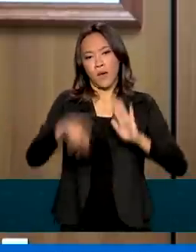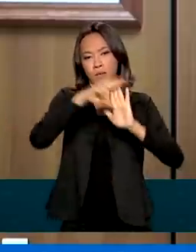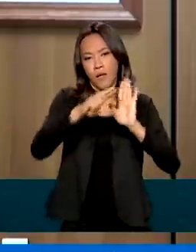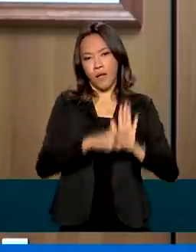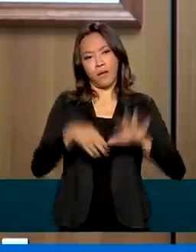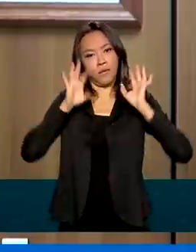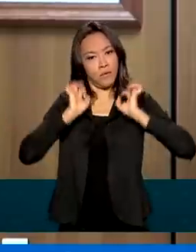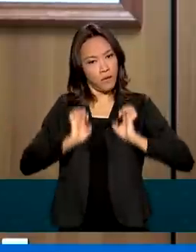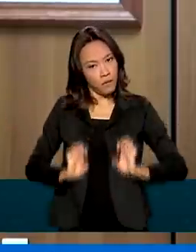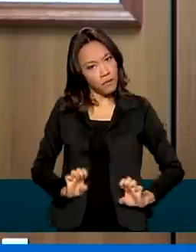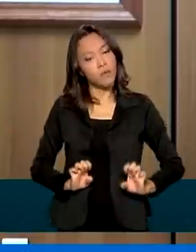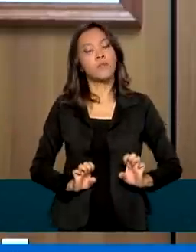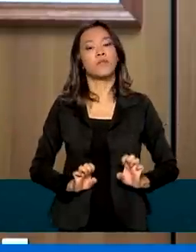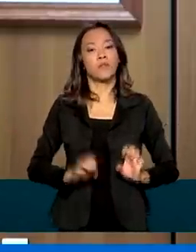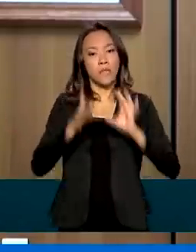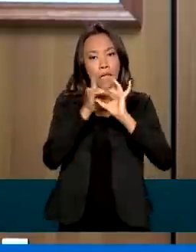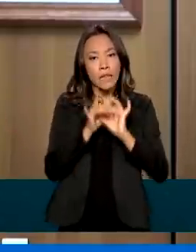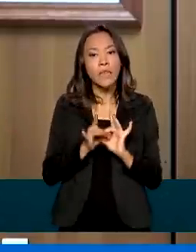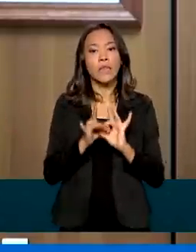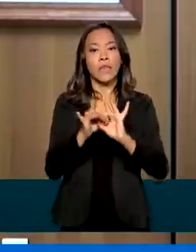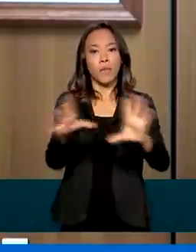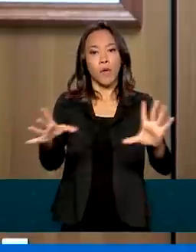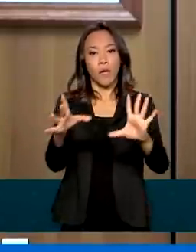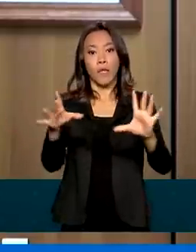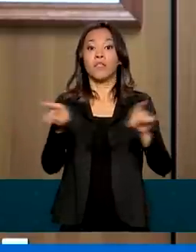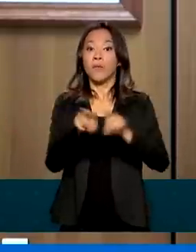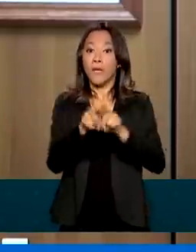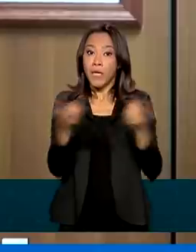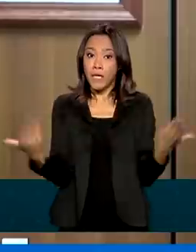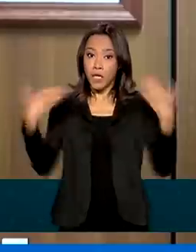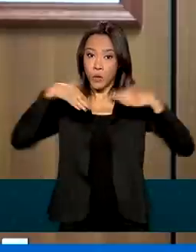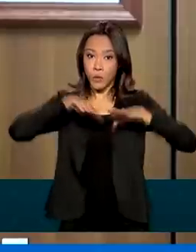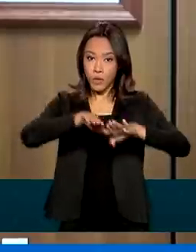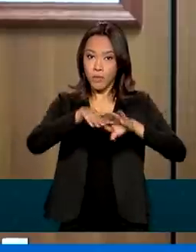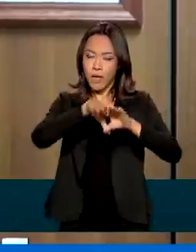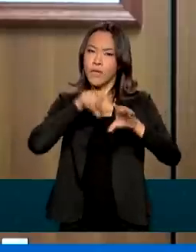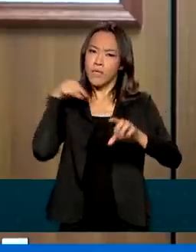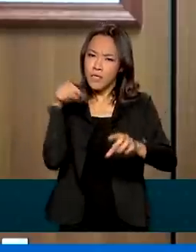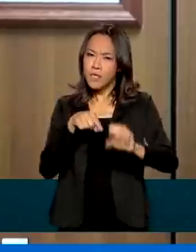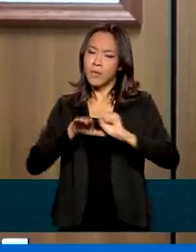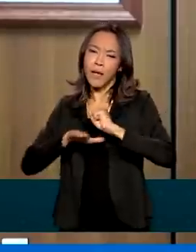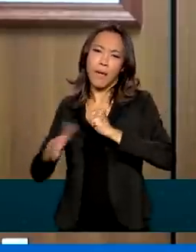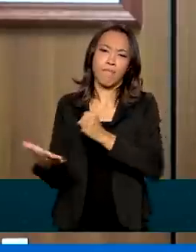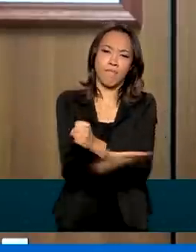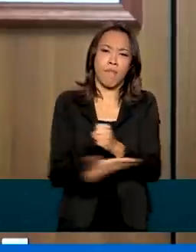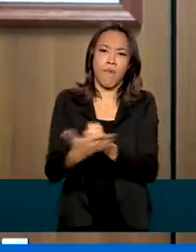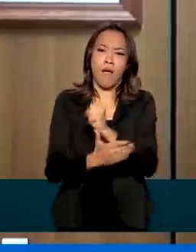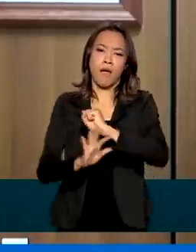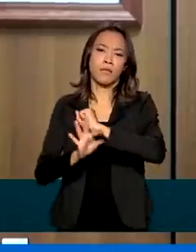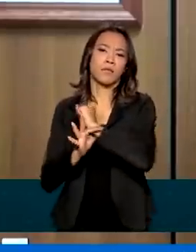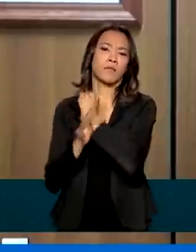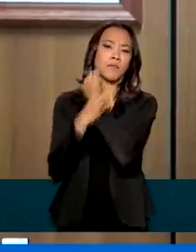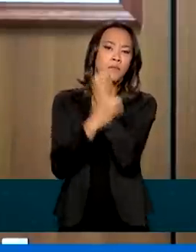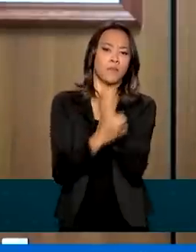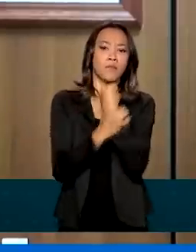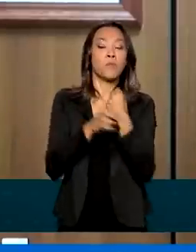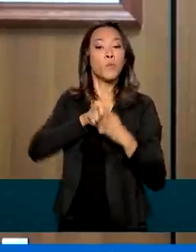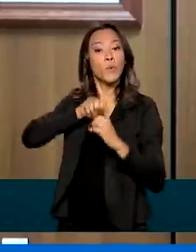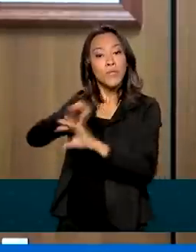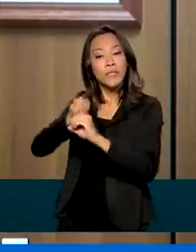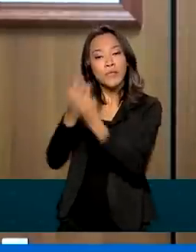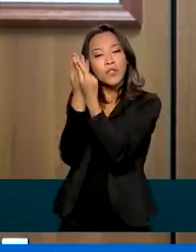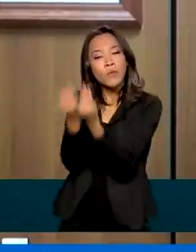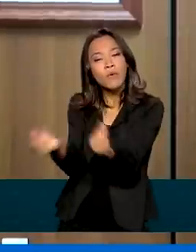democráticos e inclusivos como pilares essenciais para o ensino de